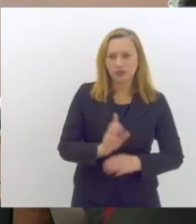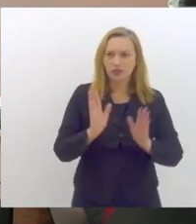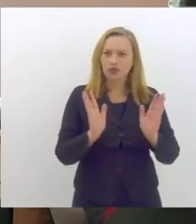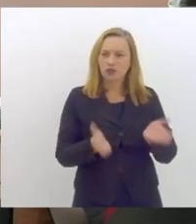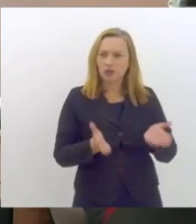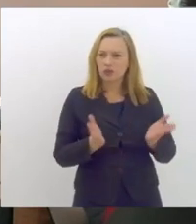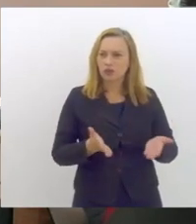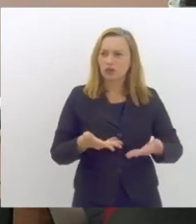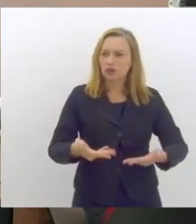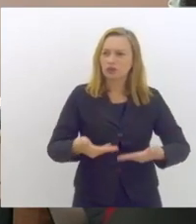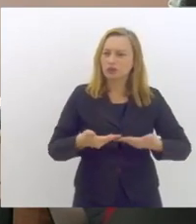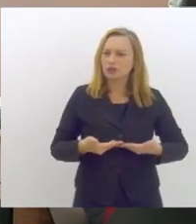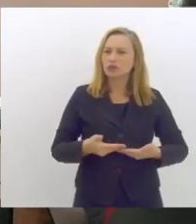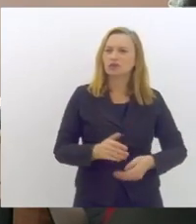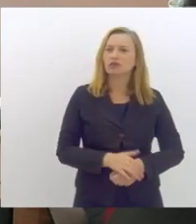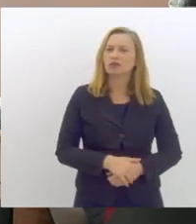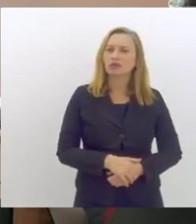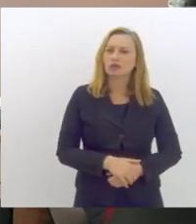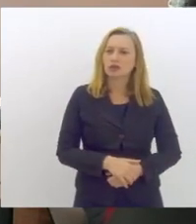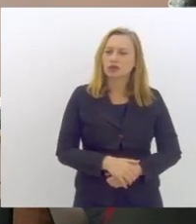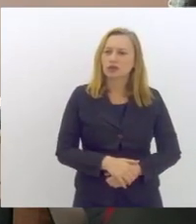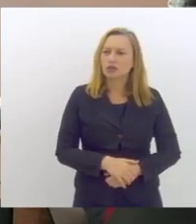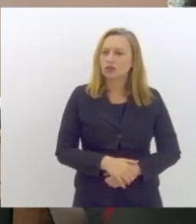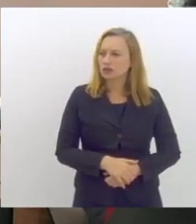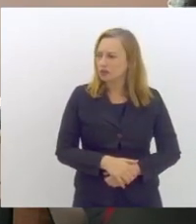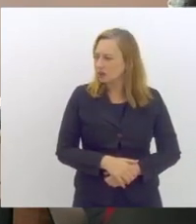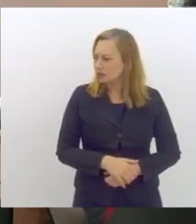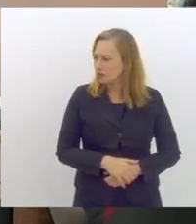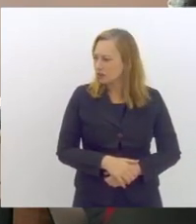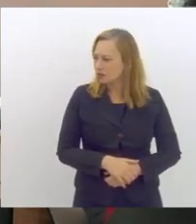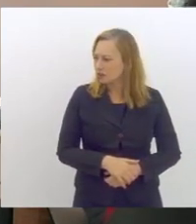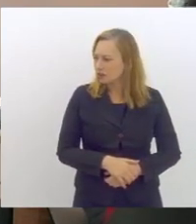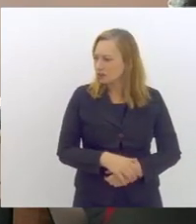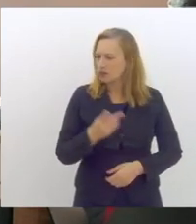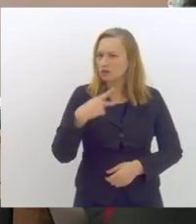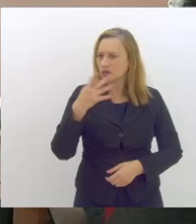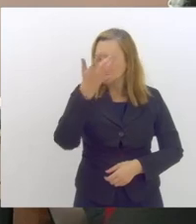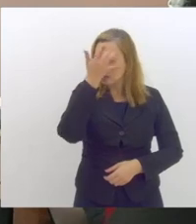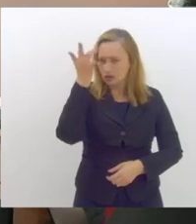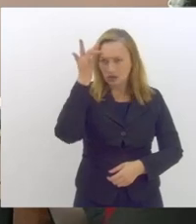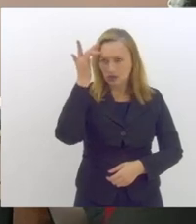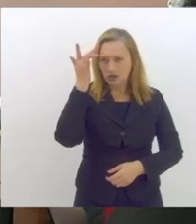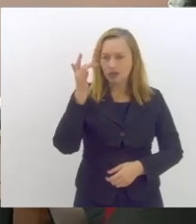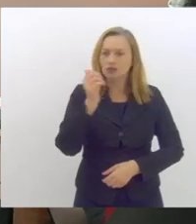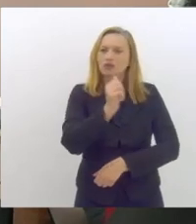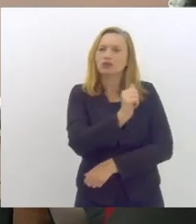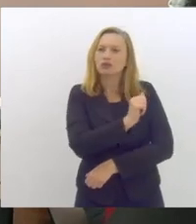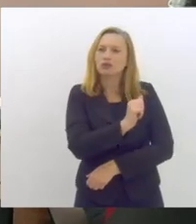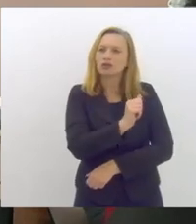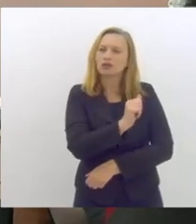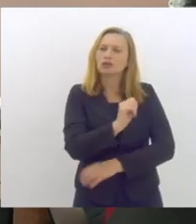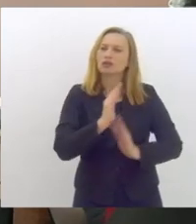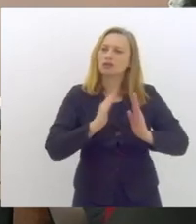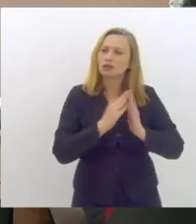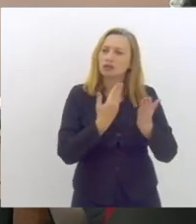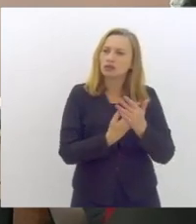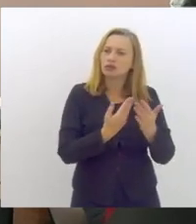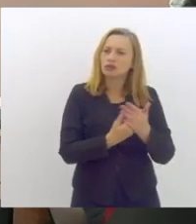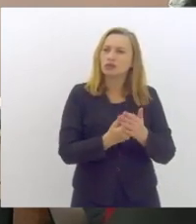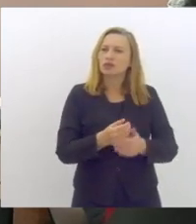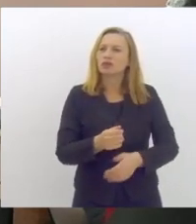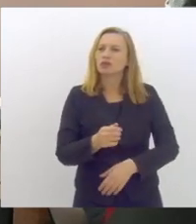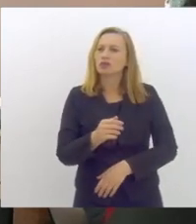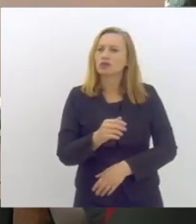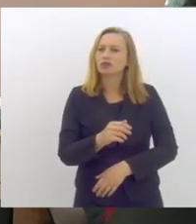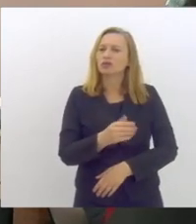convidado para estar aqui hoje para falar sobre a questão de saúde mental dos estudantes nas escolas públicas nas escolas gerais